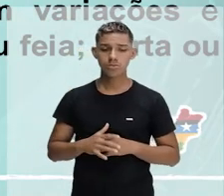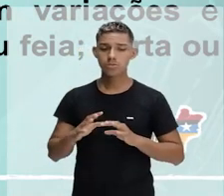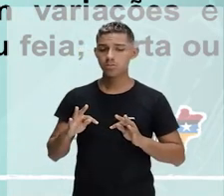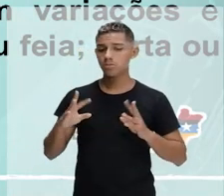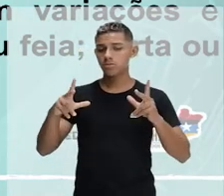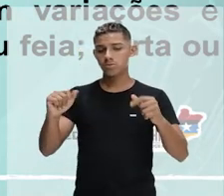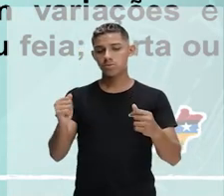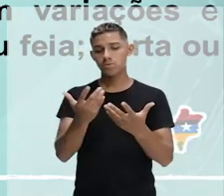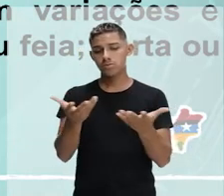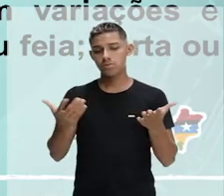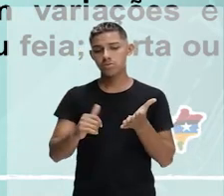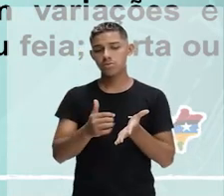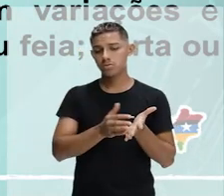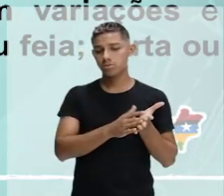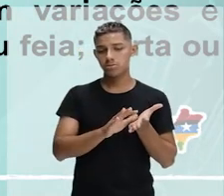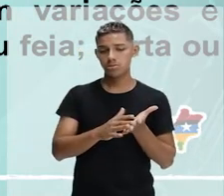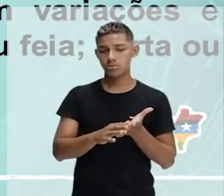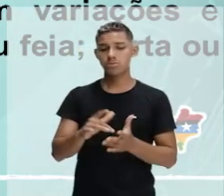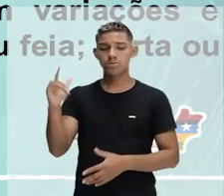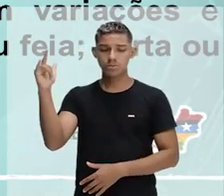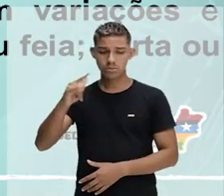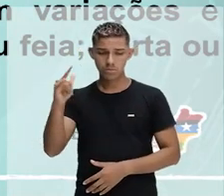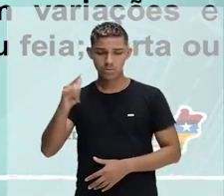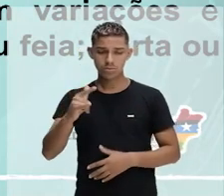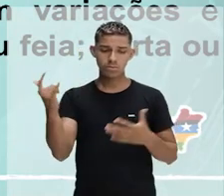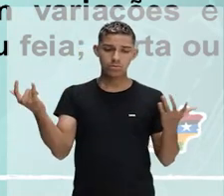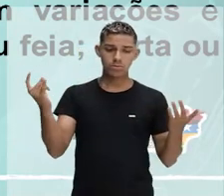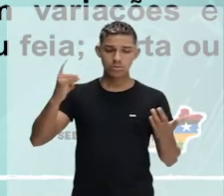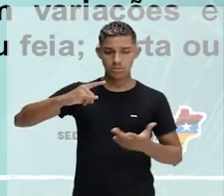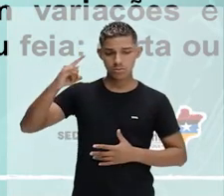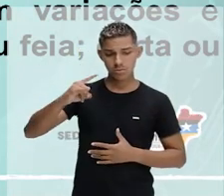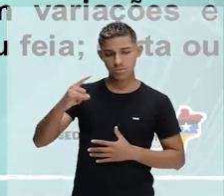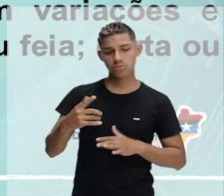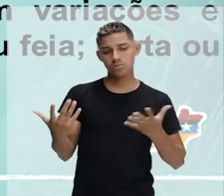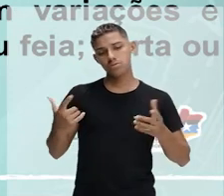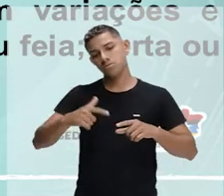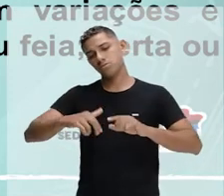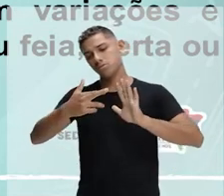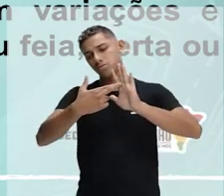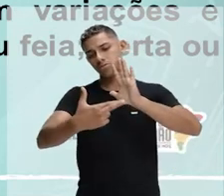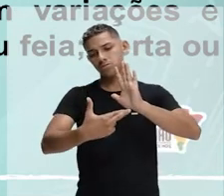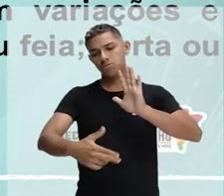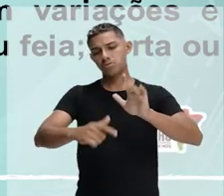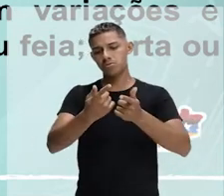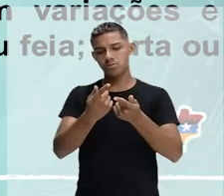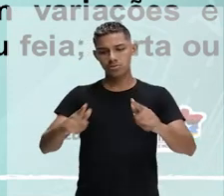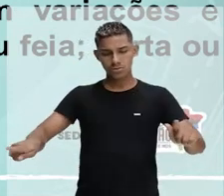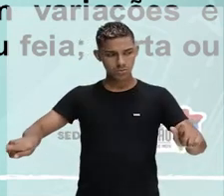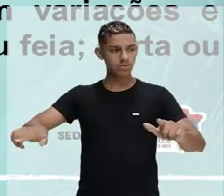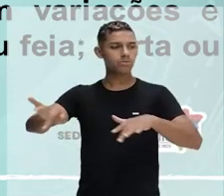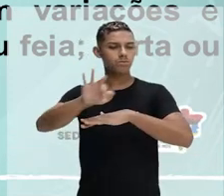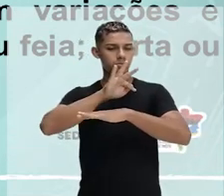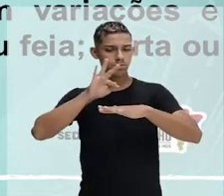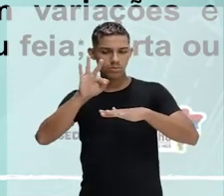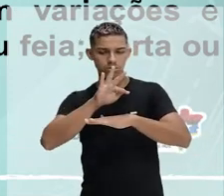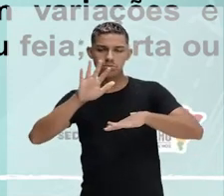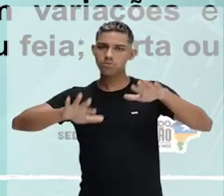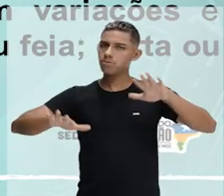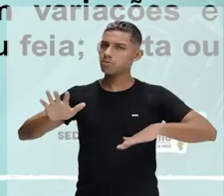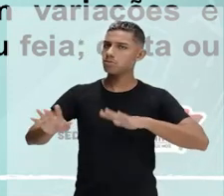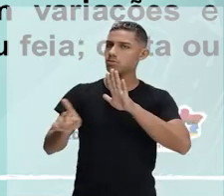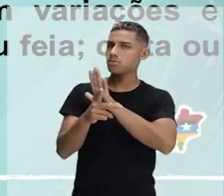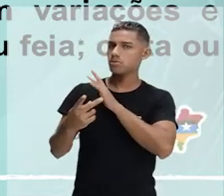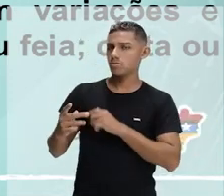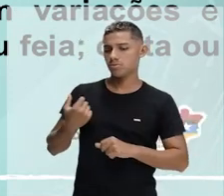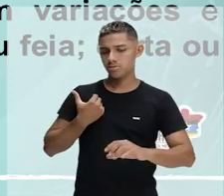natural que cada esfera da sociedade adapte as regras da gramática normativa ou vocabulário de acordo com suas necessidades